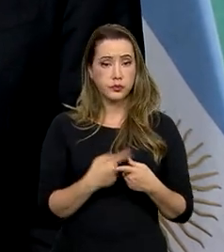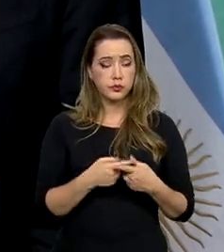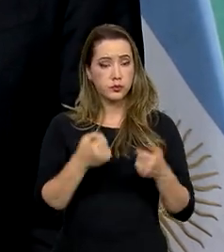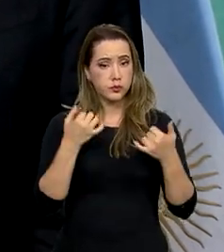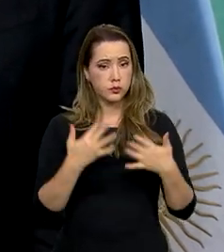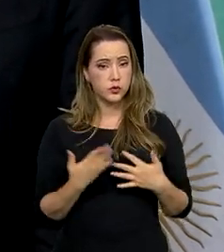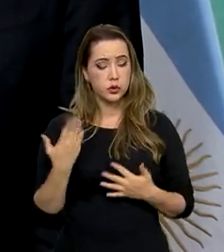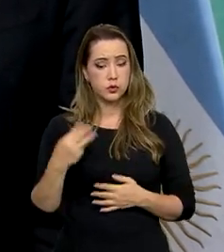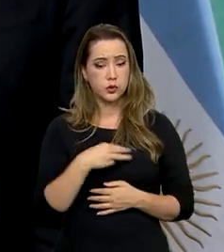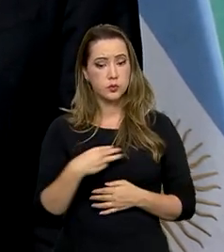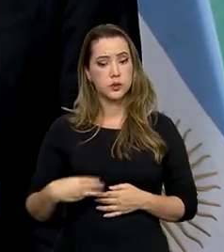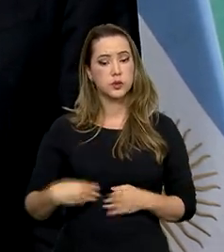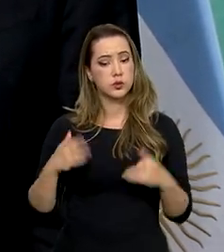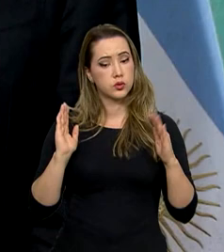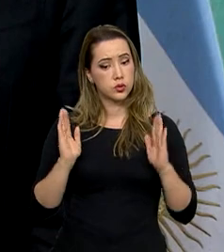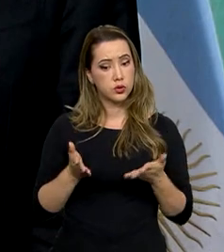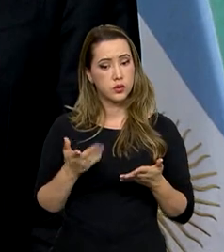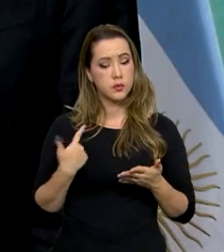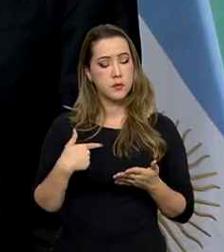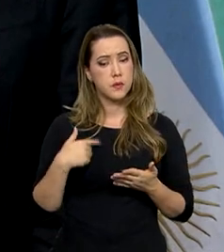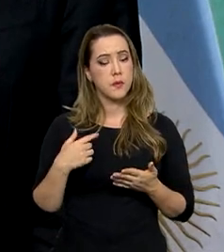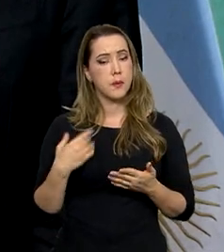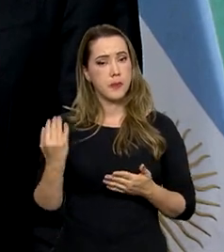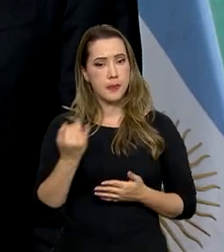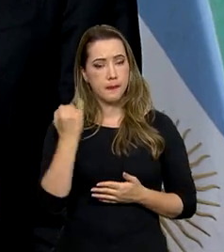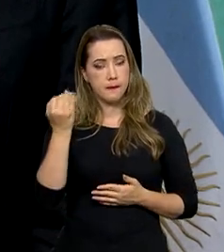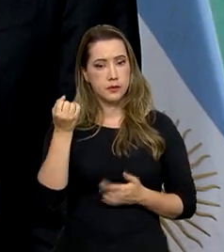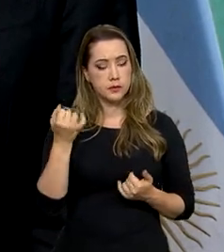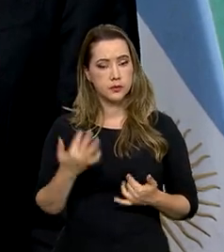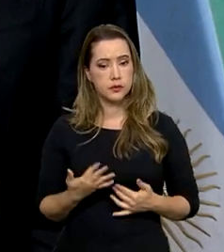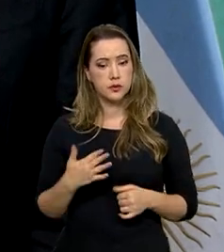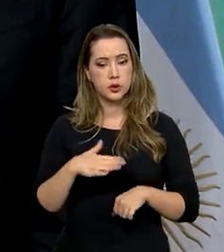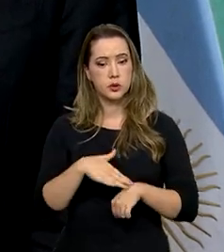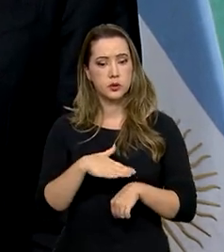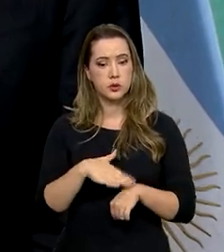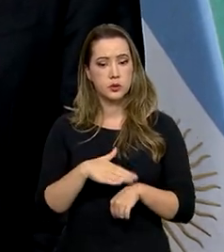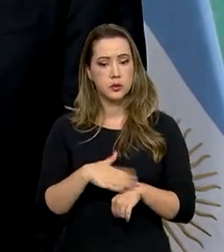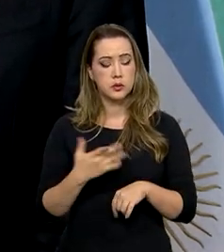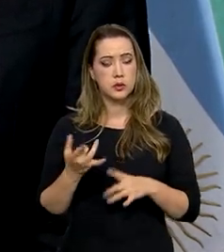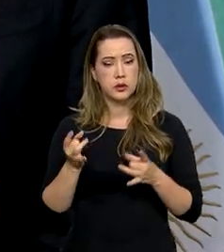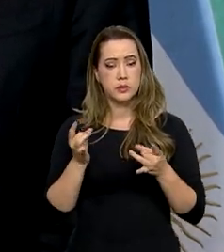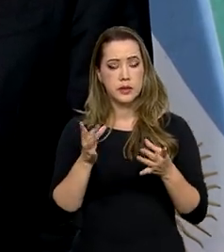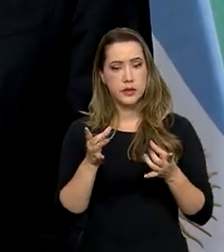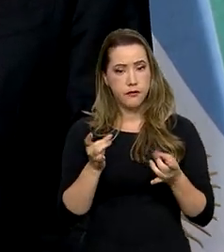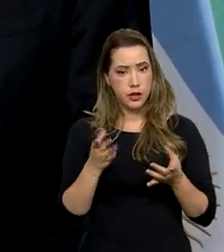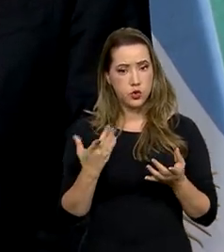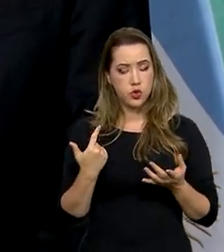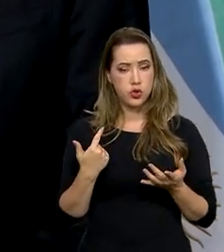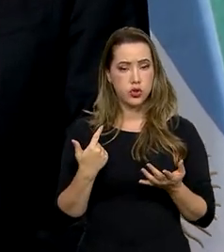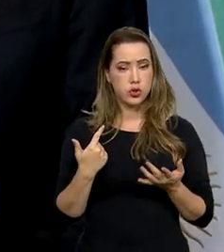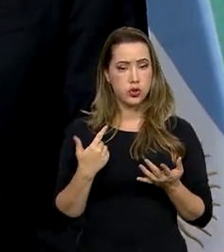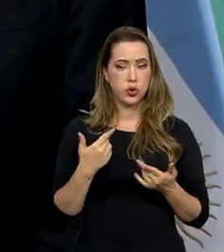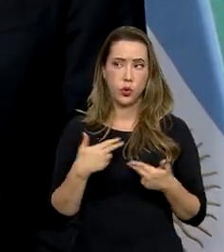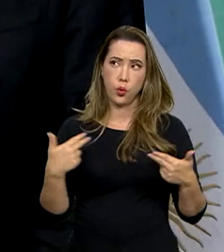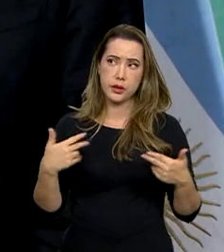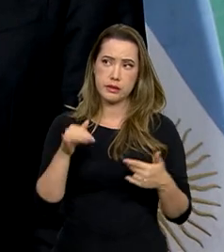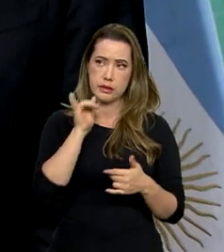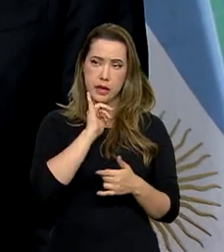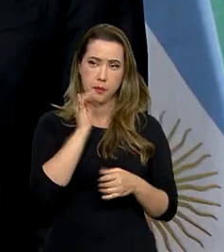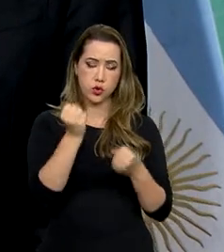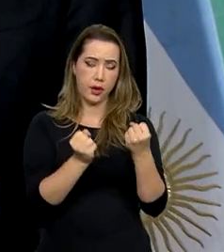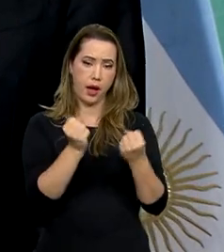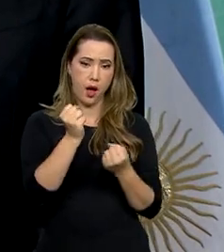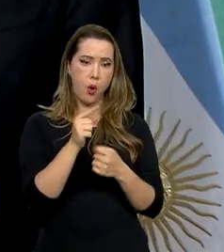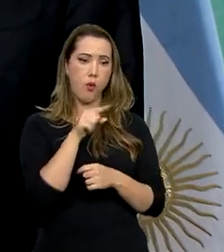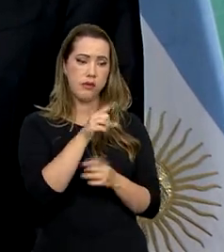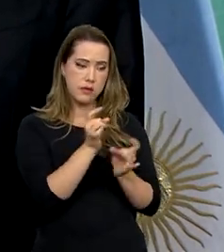como disse o ministro, com muita propriedade, quando você exporta autopeças para a Argentina,